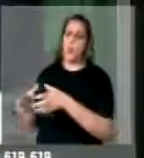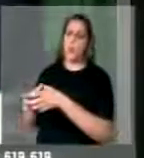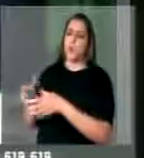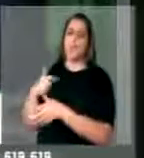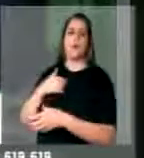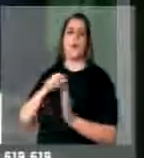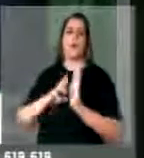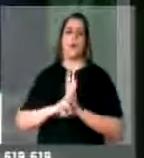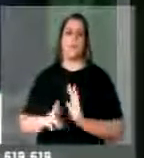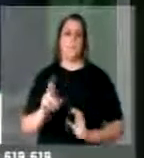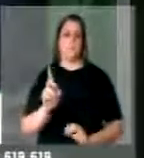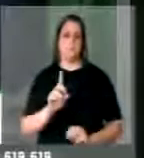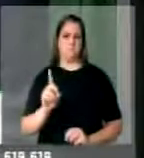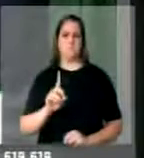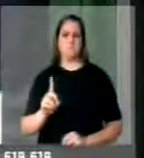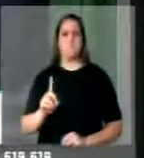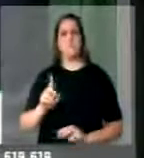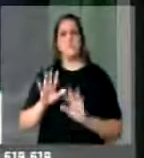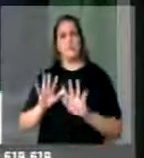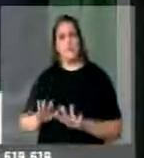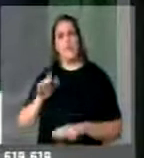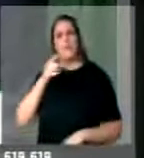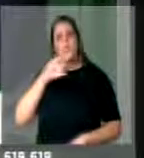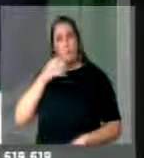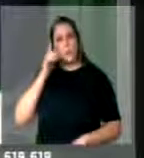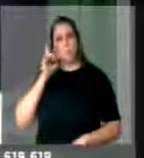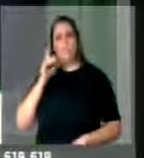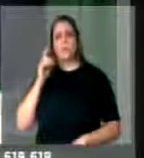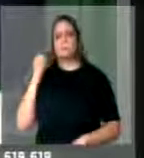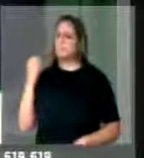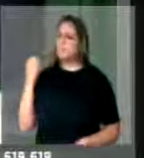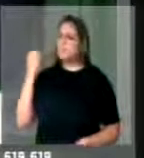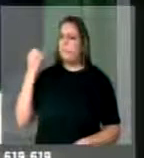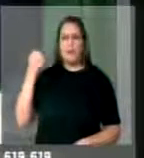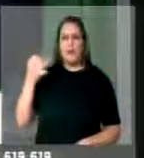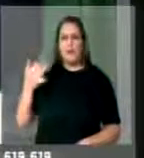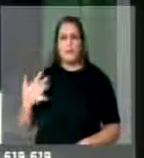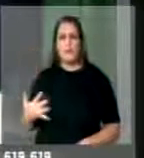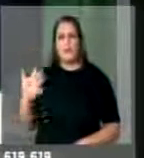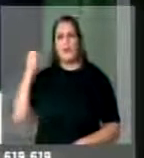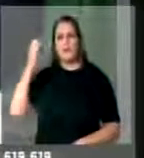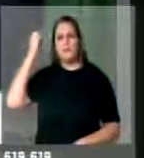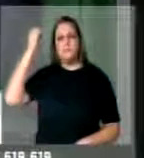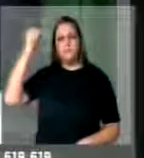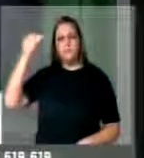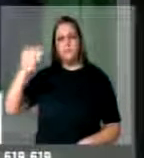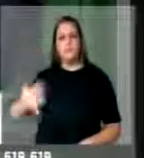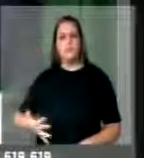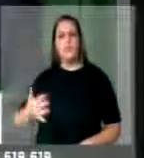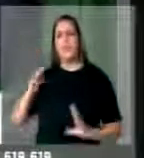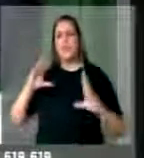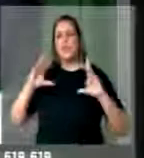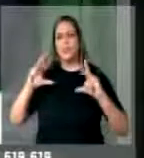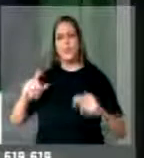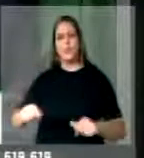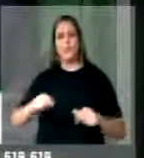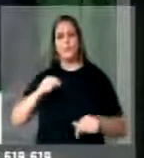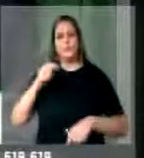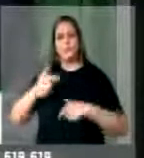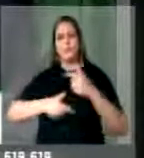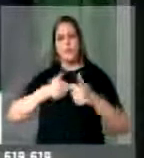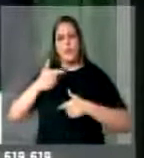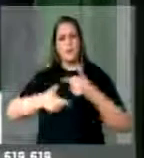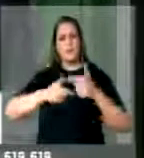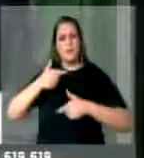Eu quero dizer claramente que ontem, até madrugada, nós tivemos todos um trabalho interessante